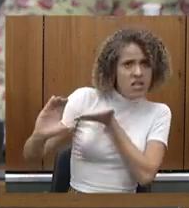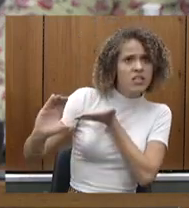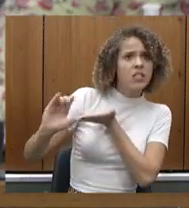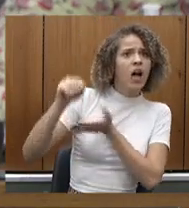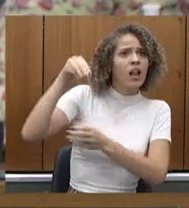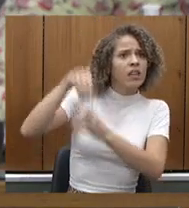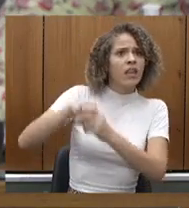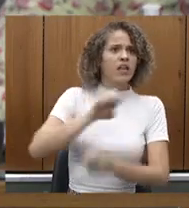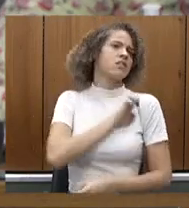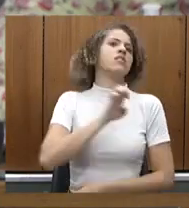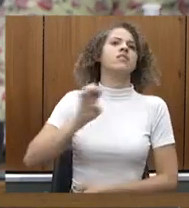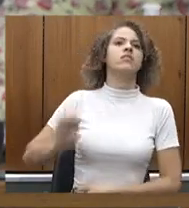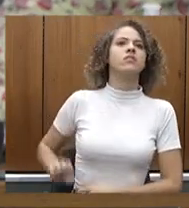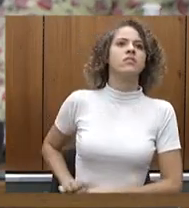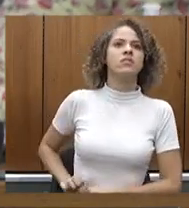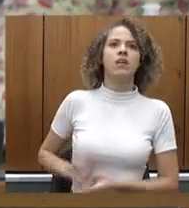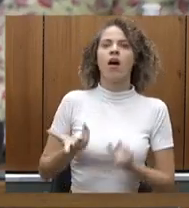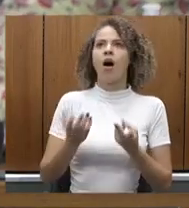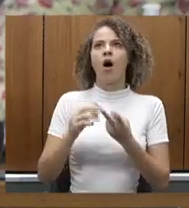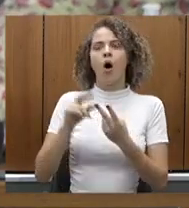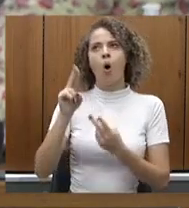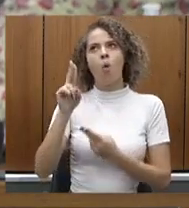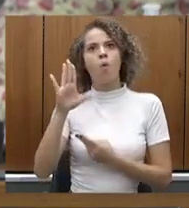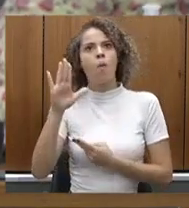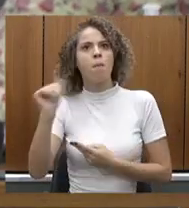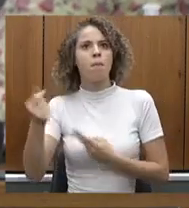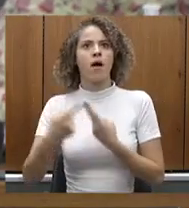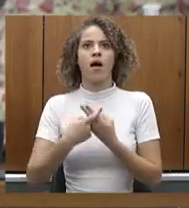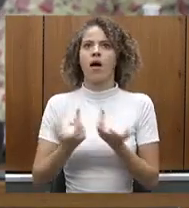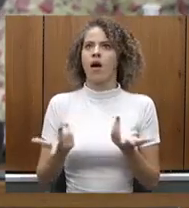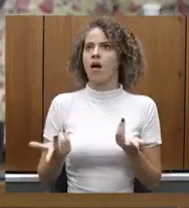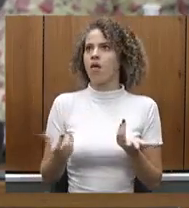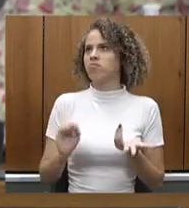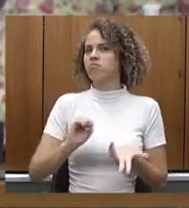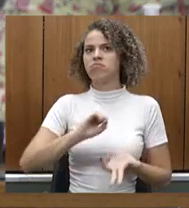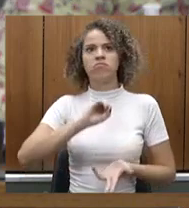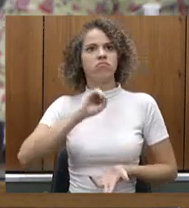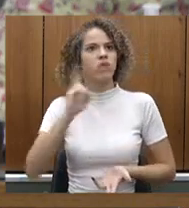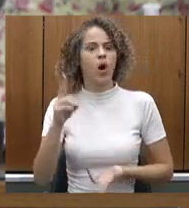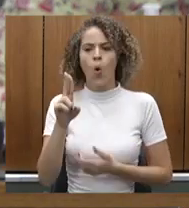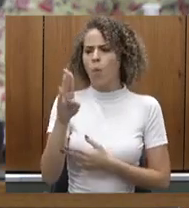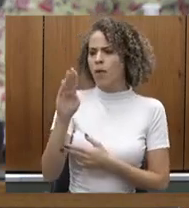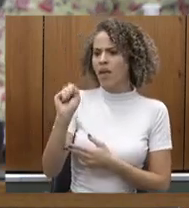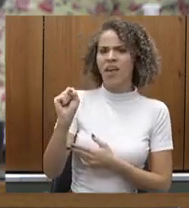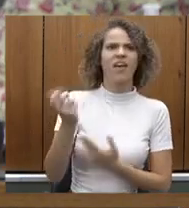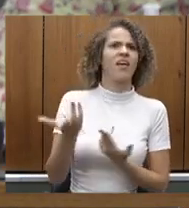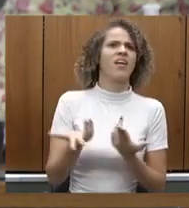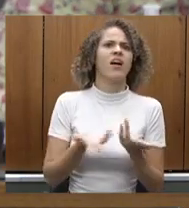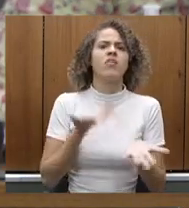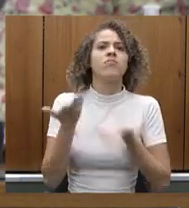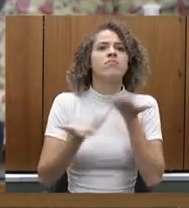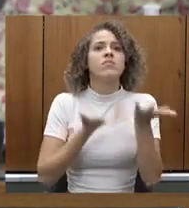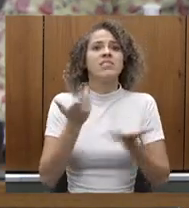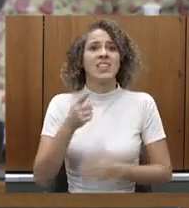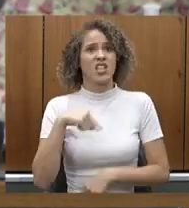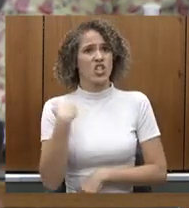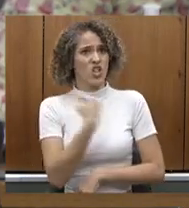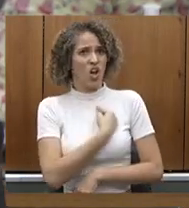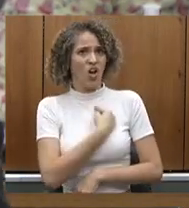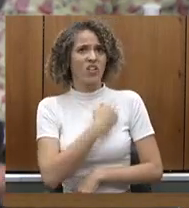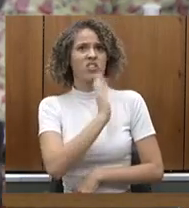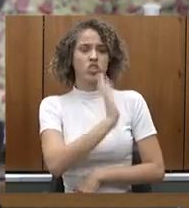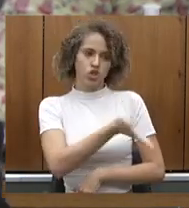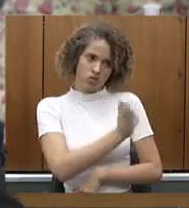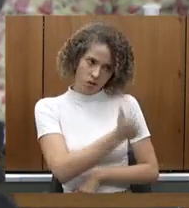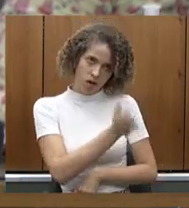Estado para UPAs ou para UBSs alguma forma disso porque a gente tem visto as